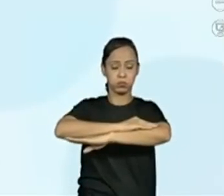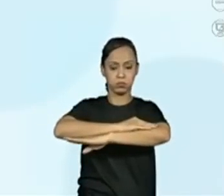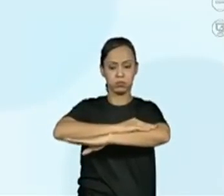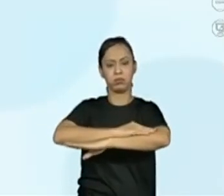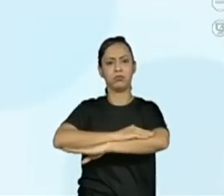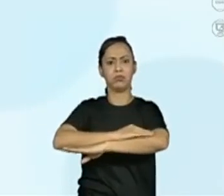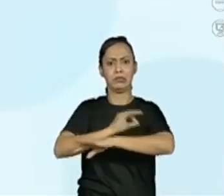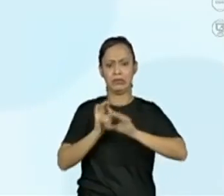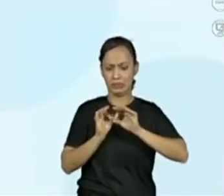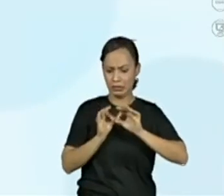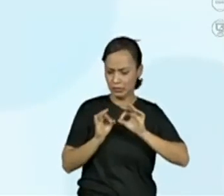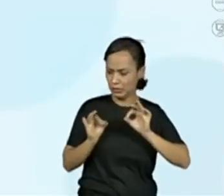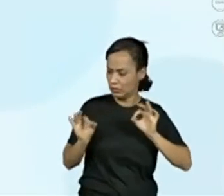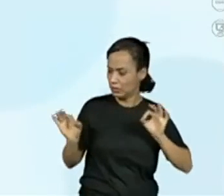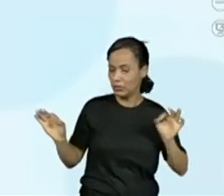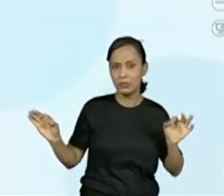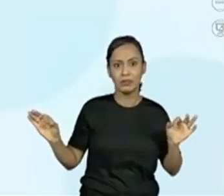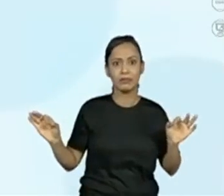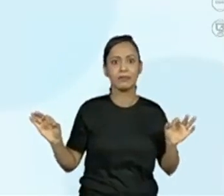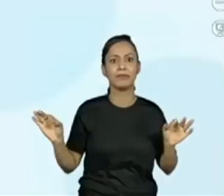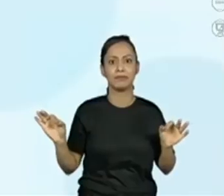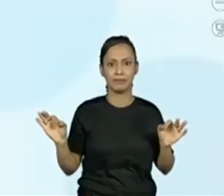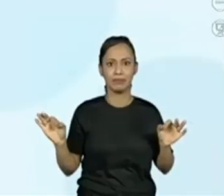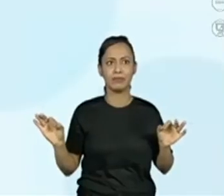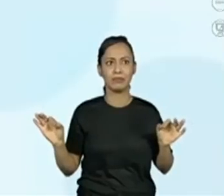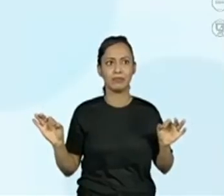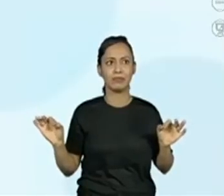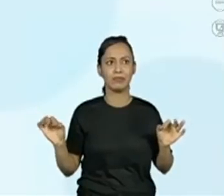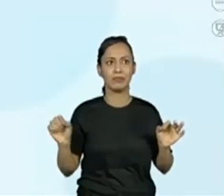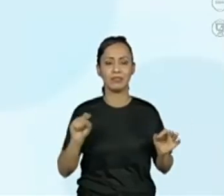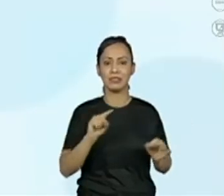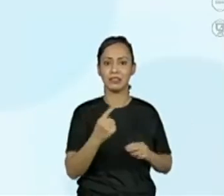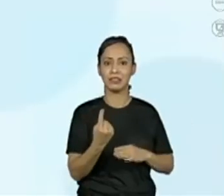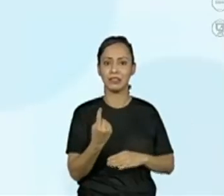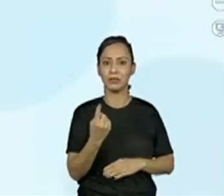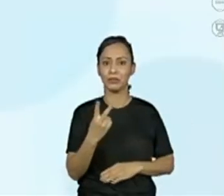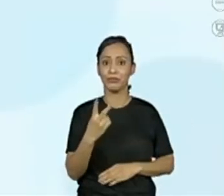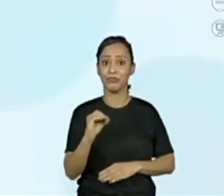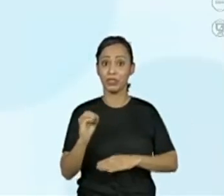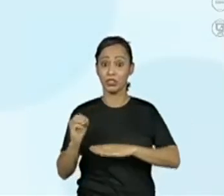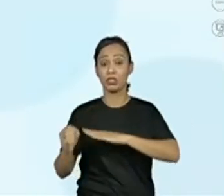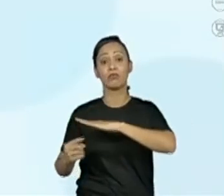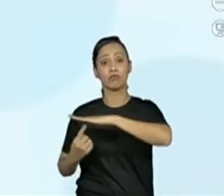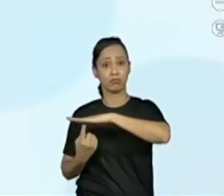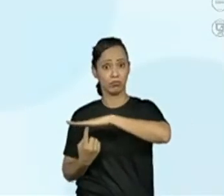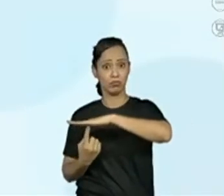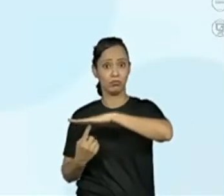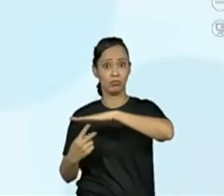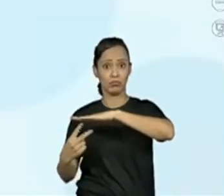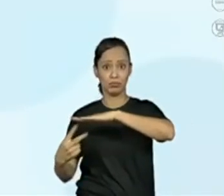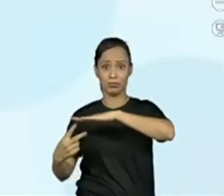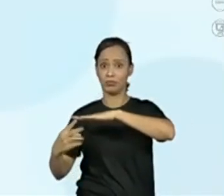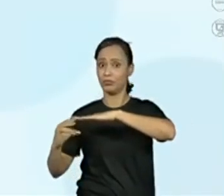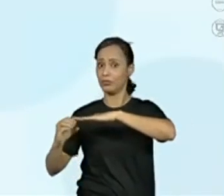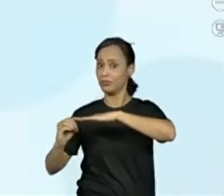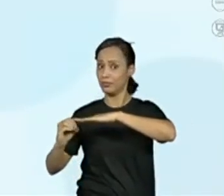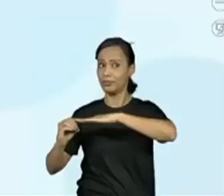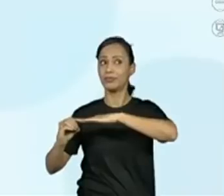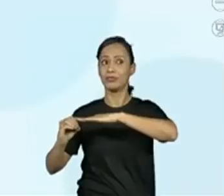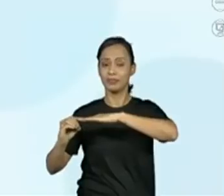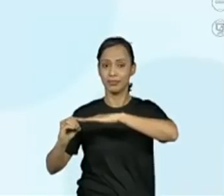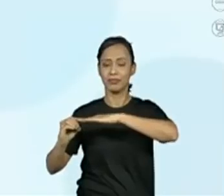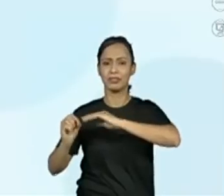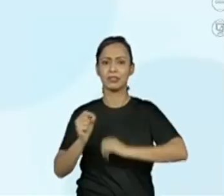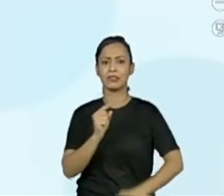120, nós temos ali 120. Uma centena e mais duas dezenas. Então, temos o